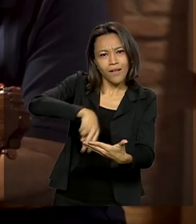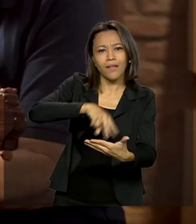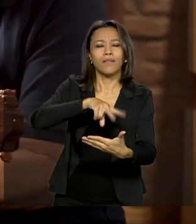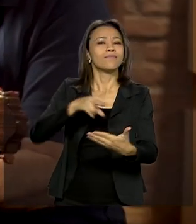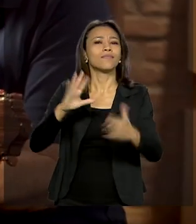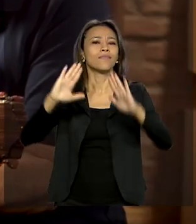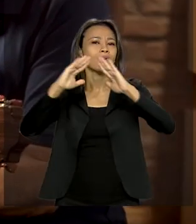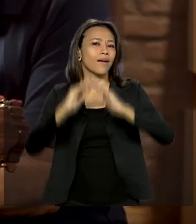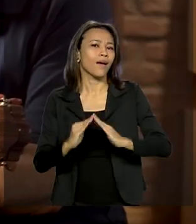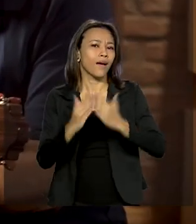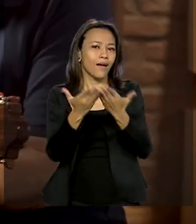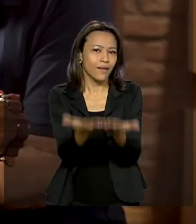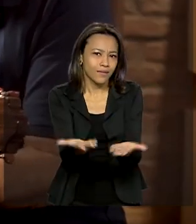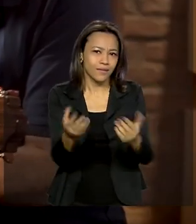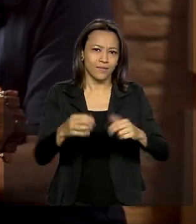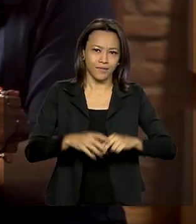Que